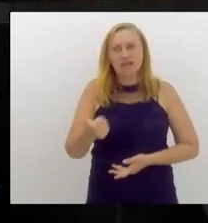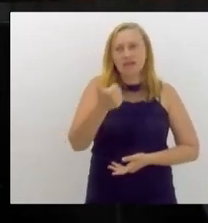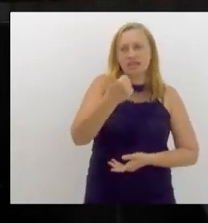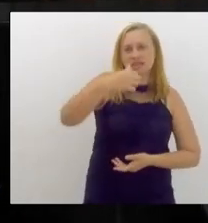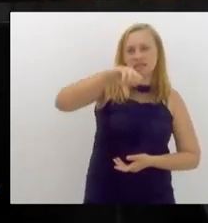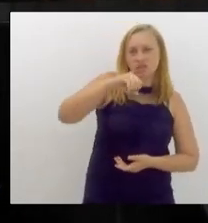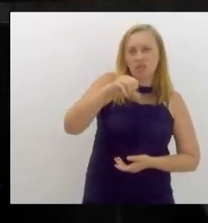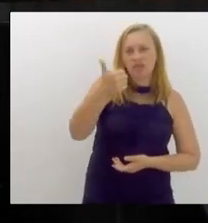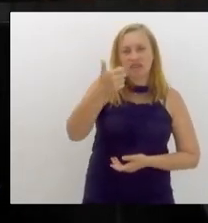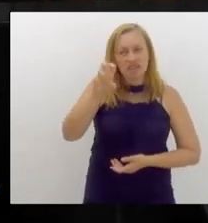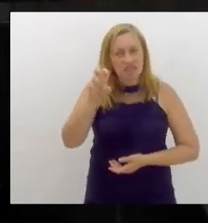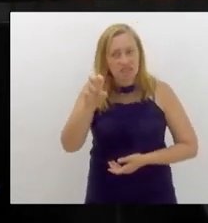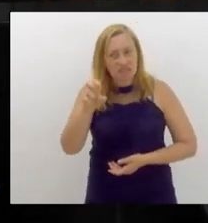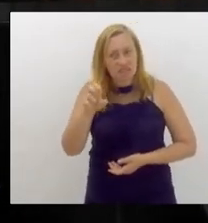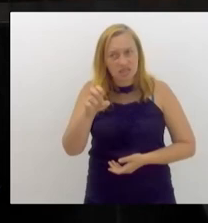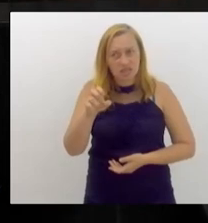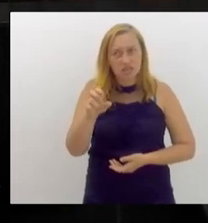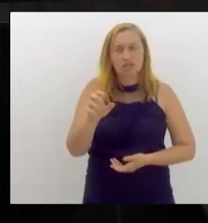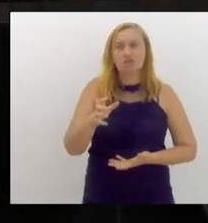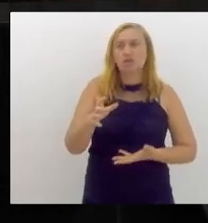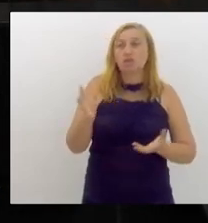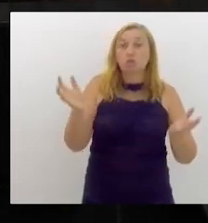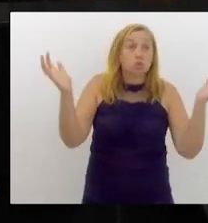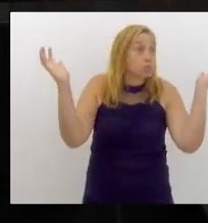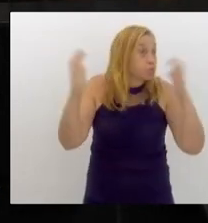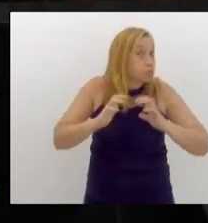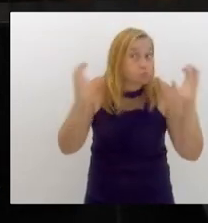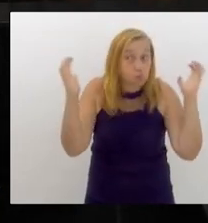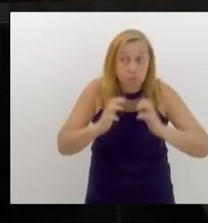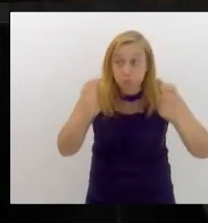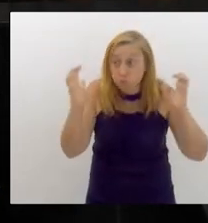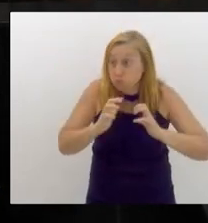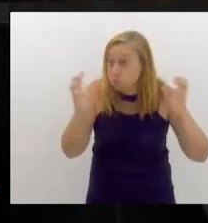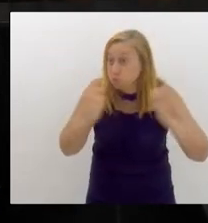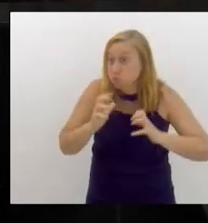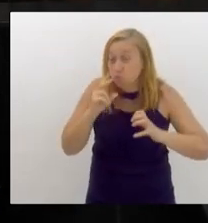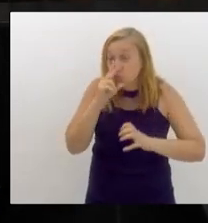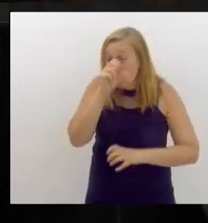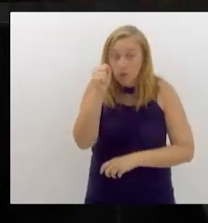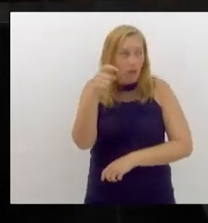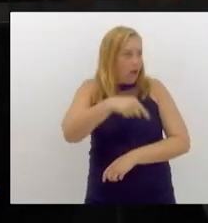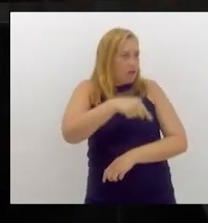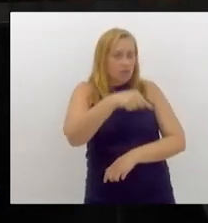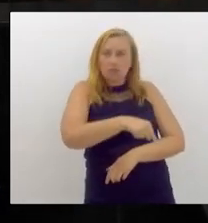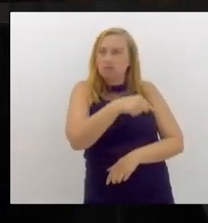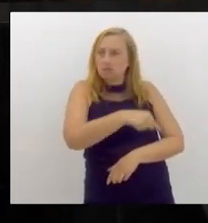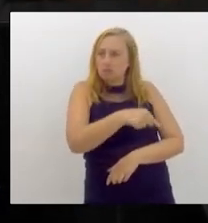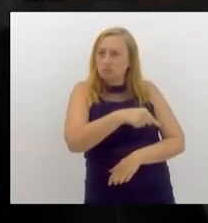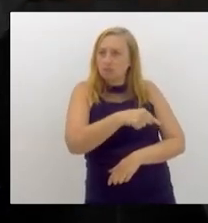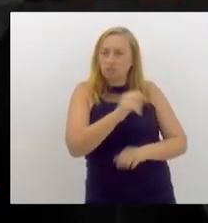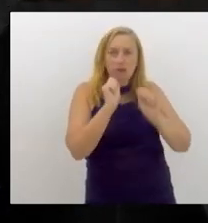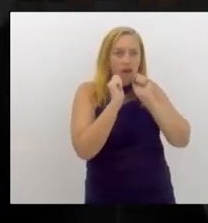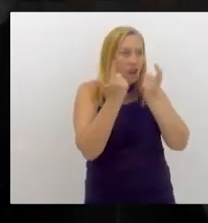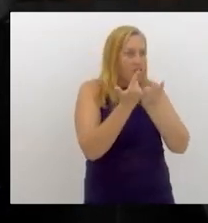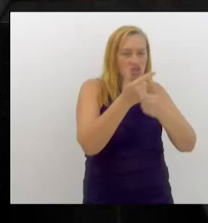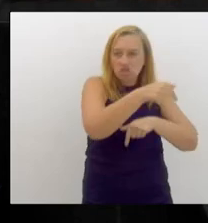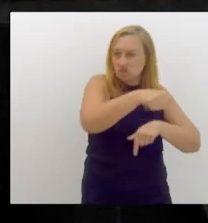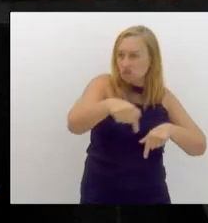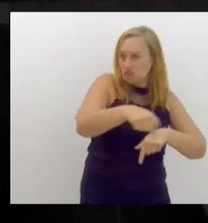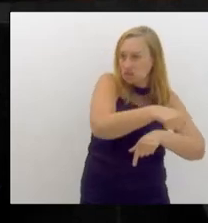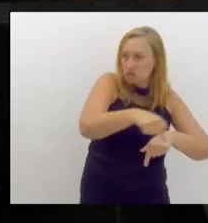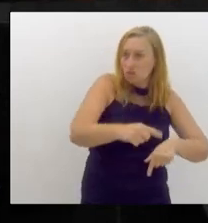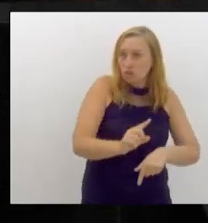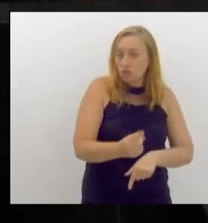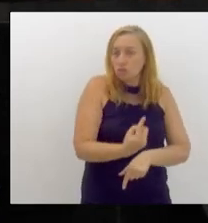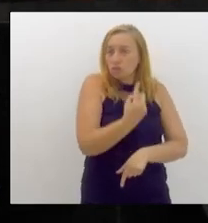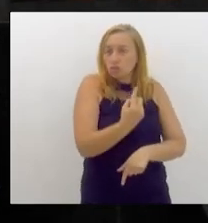15, com qualquer tempo. Chovia e muito aqui. Bom, evidentemente, tudo cheio aqui, o único lugar